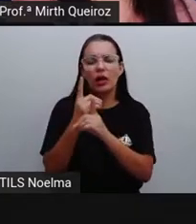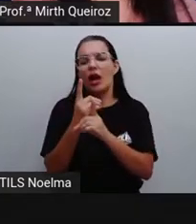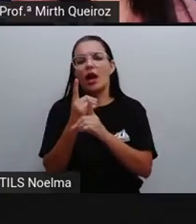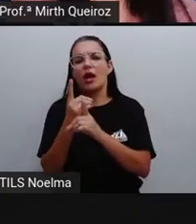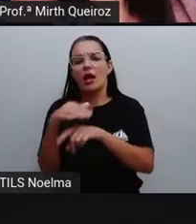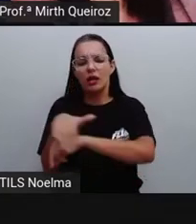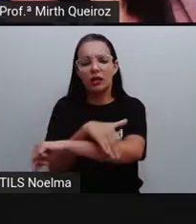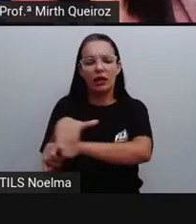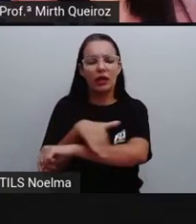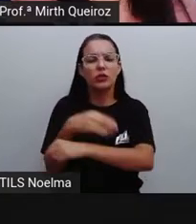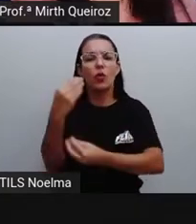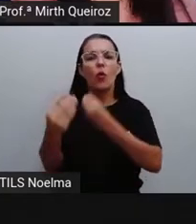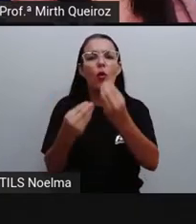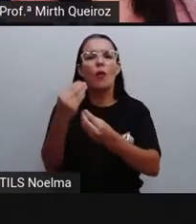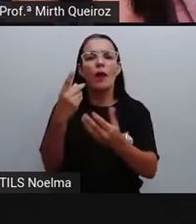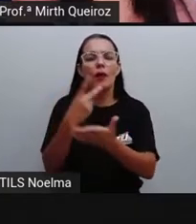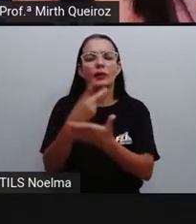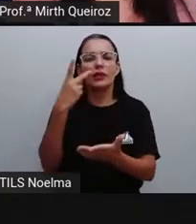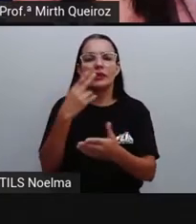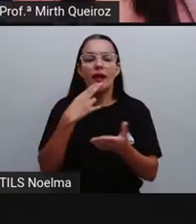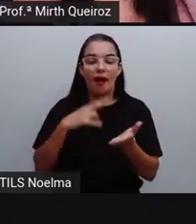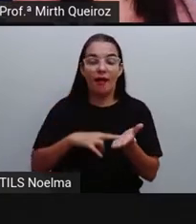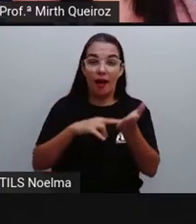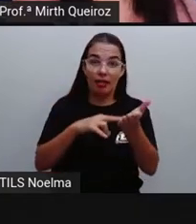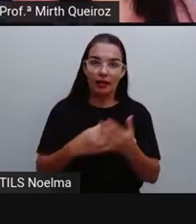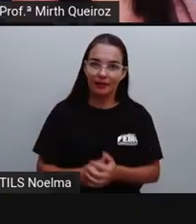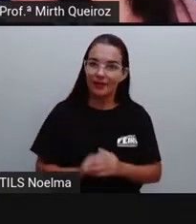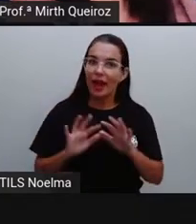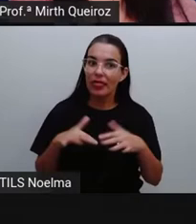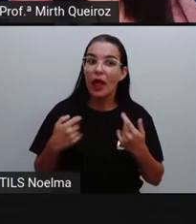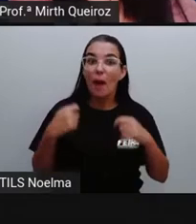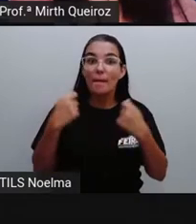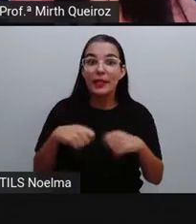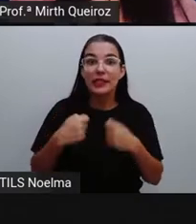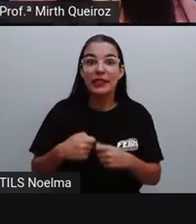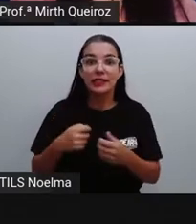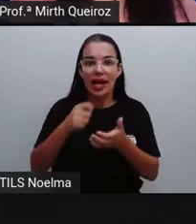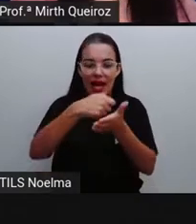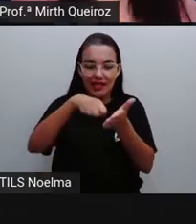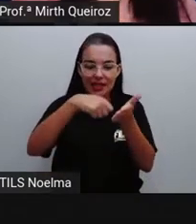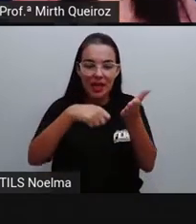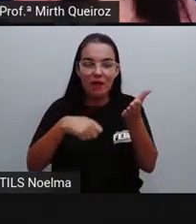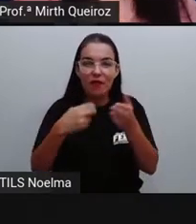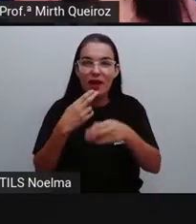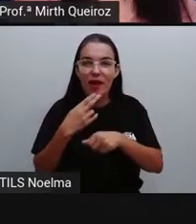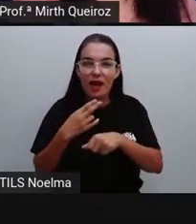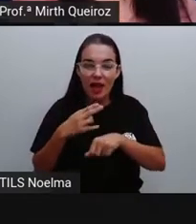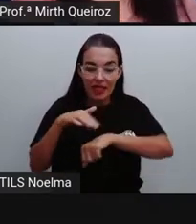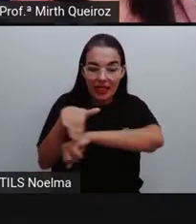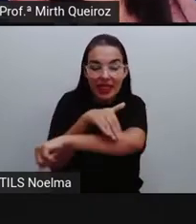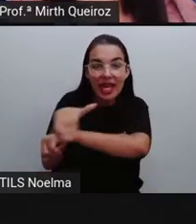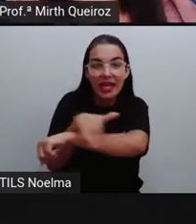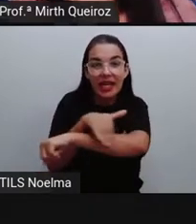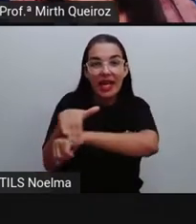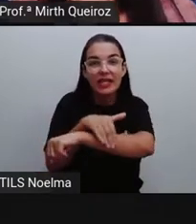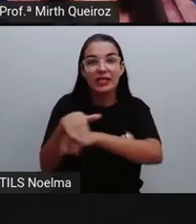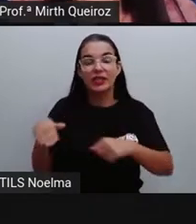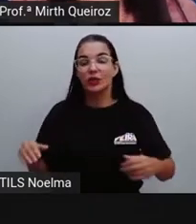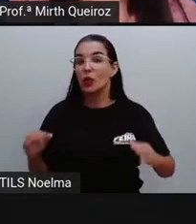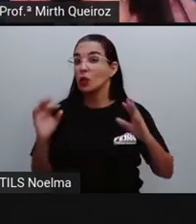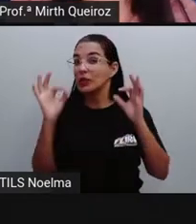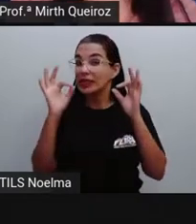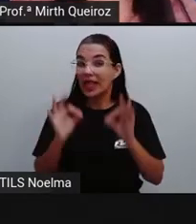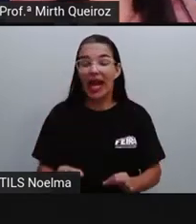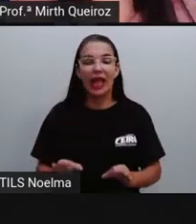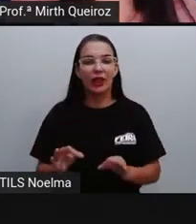a gente se atentar ao escrever aí o nosso endereço de forma correta, assim como o endereço do